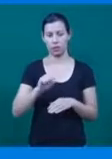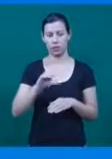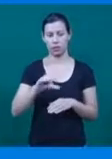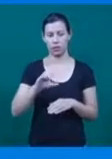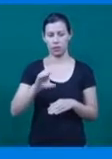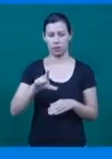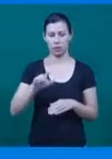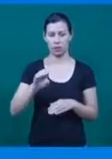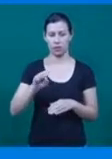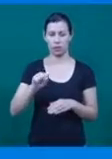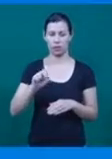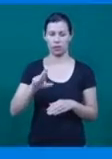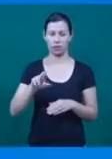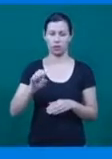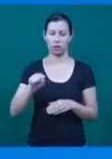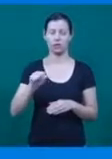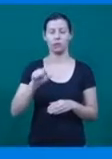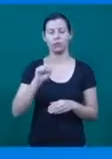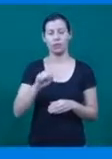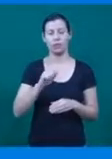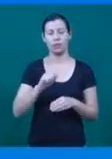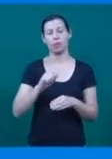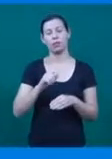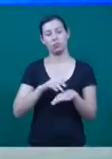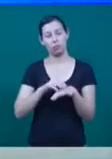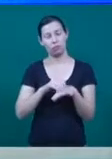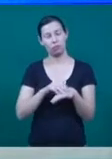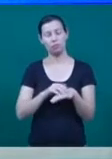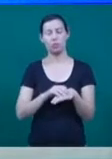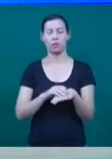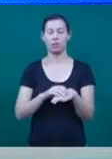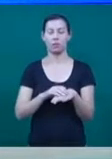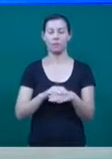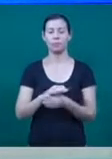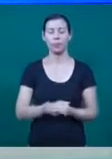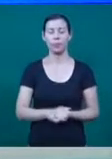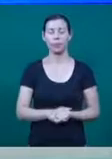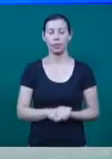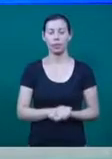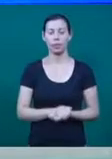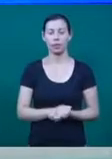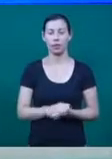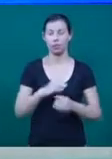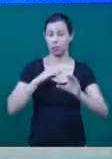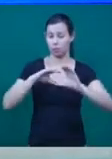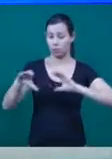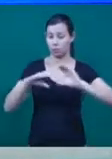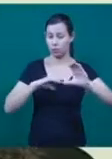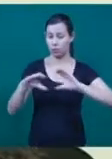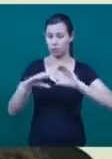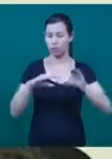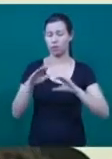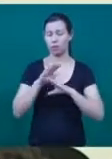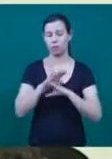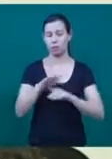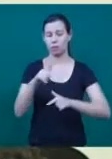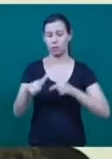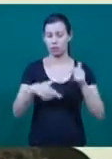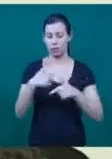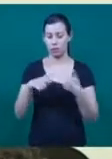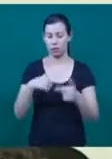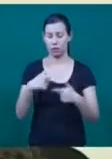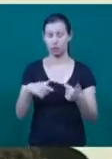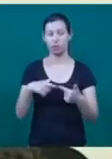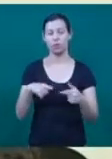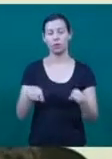ataca os nervos, que ainda não tem cura, mas tem tratamento. Como a comunicação pode melhorar as relações de trabalho e principalmente